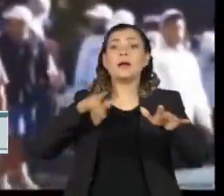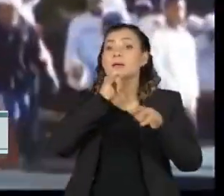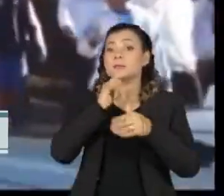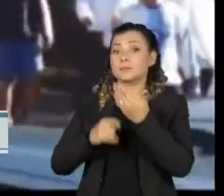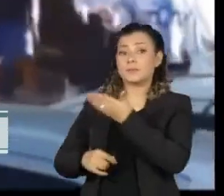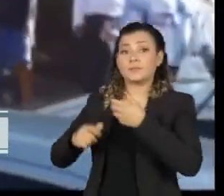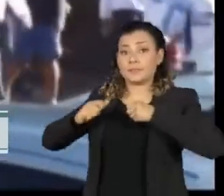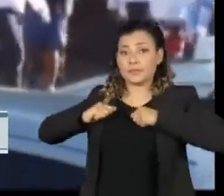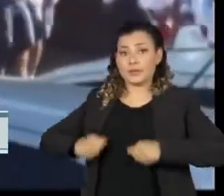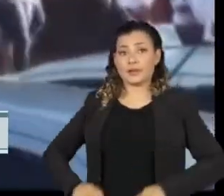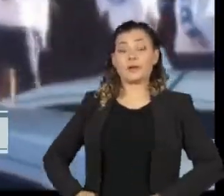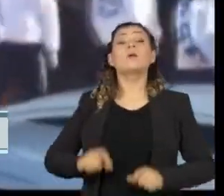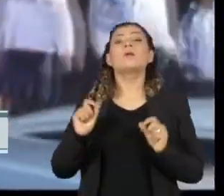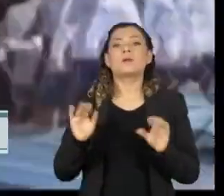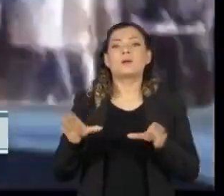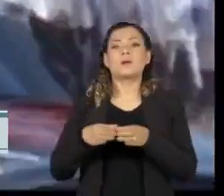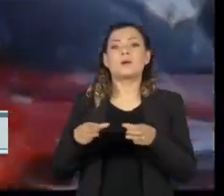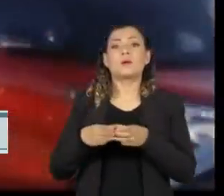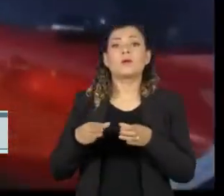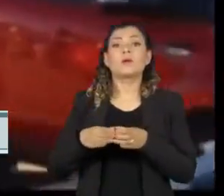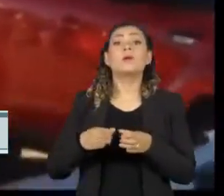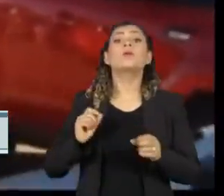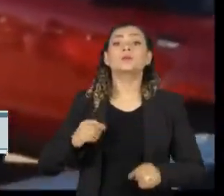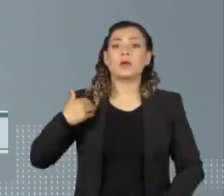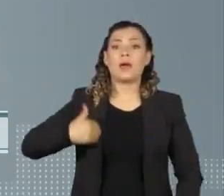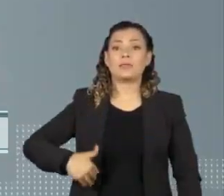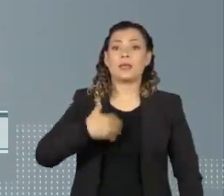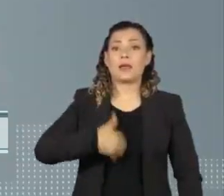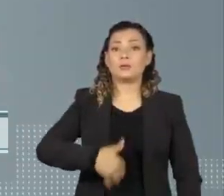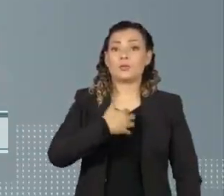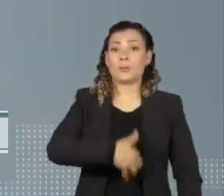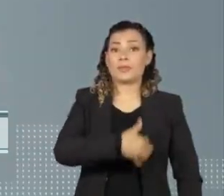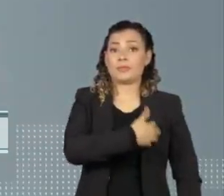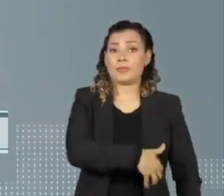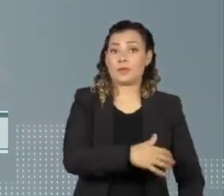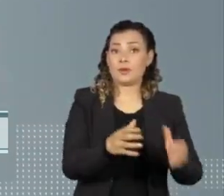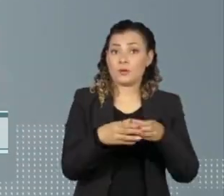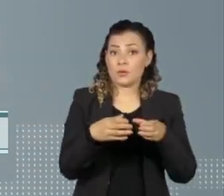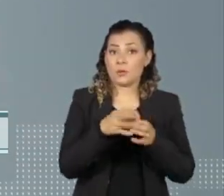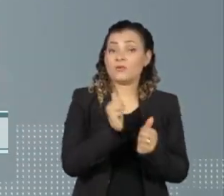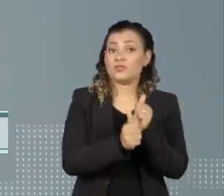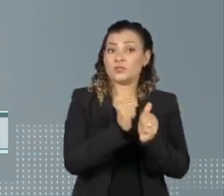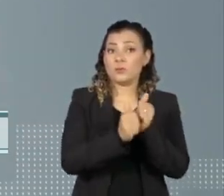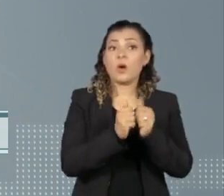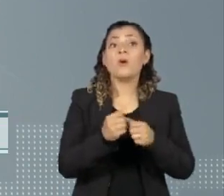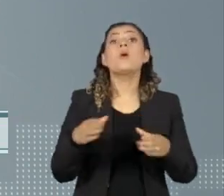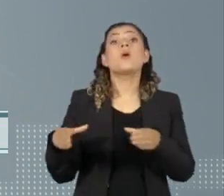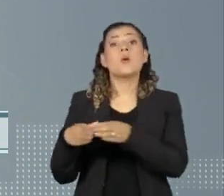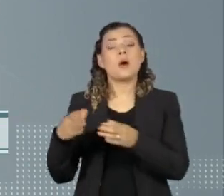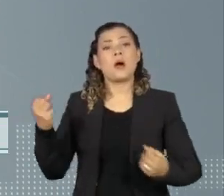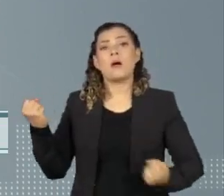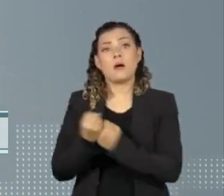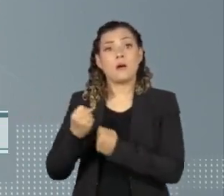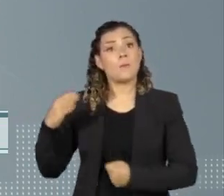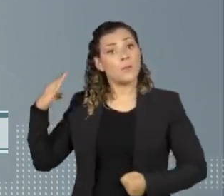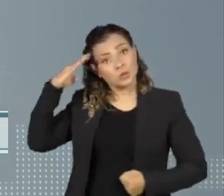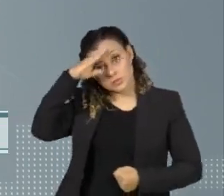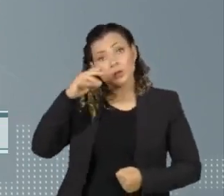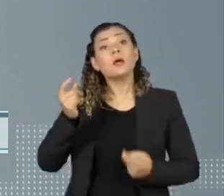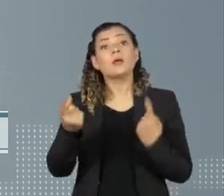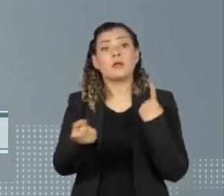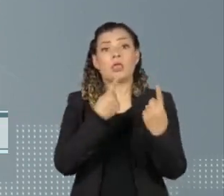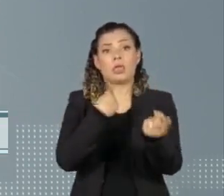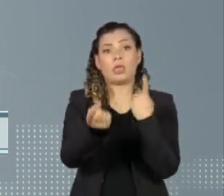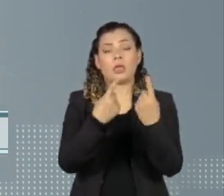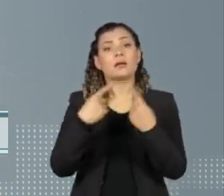exemplo, da torcida organizada do Atlético Mineiro, que removeu uma barricada feita por grupos bolsonaristas na BR-381,